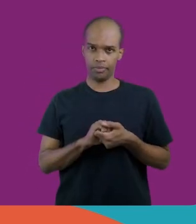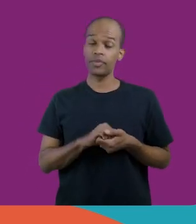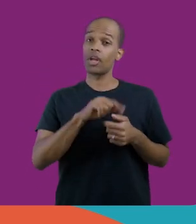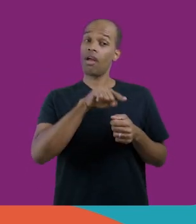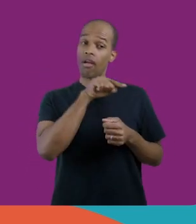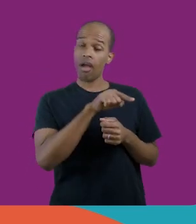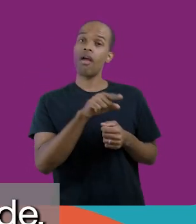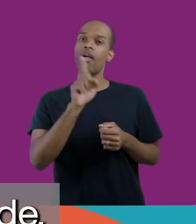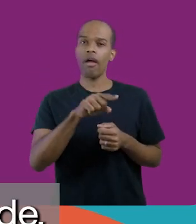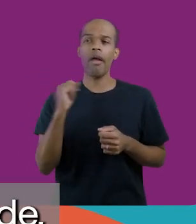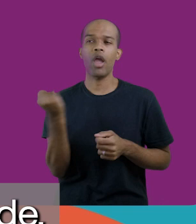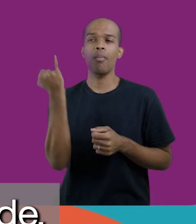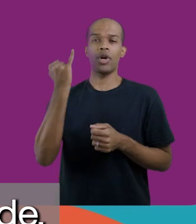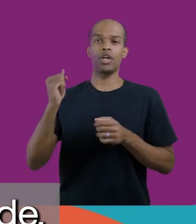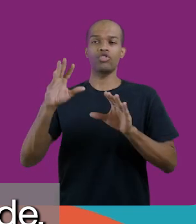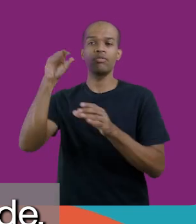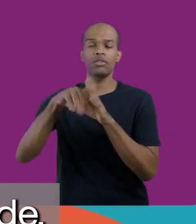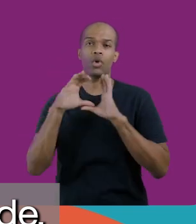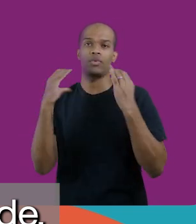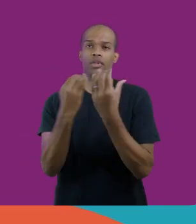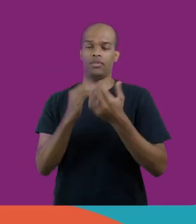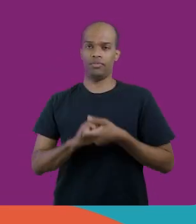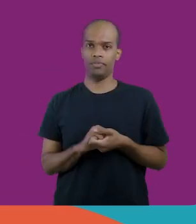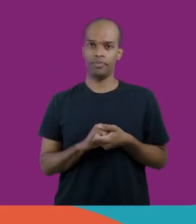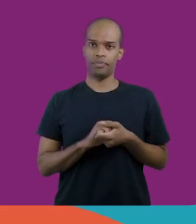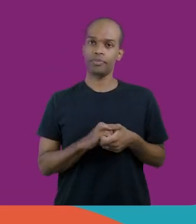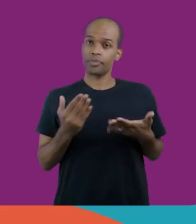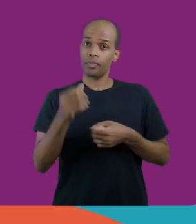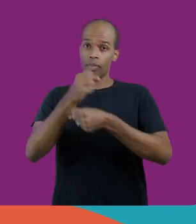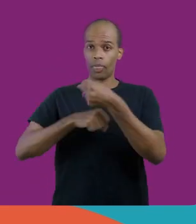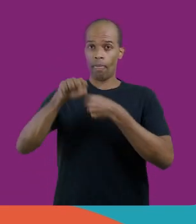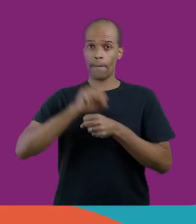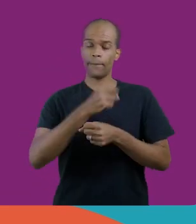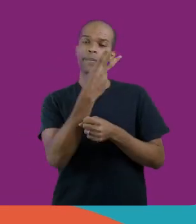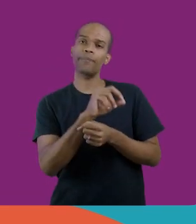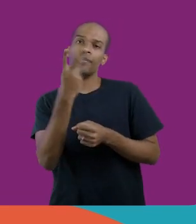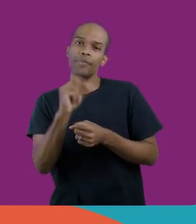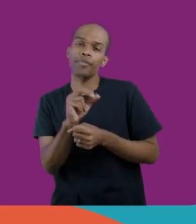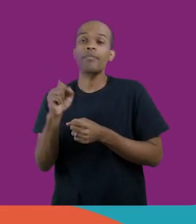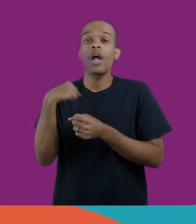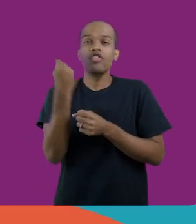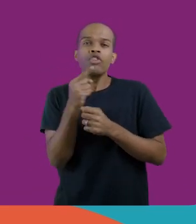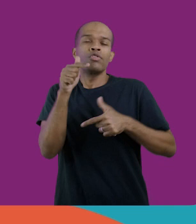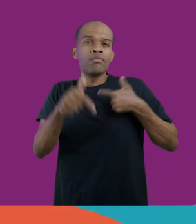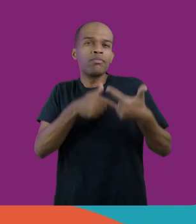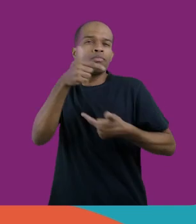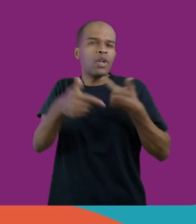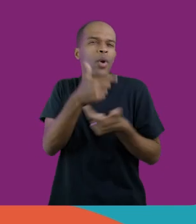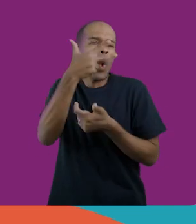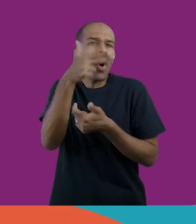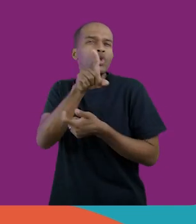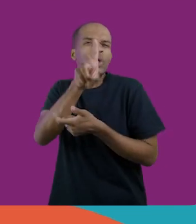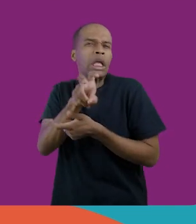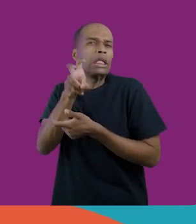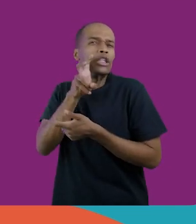do quanto essa escola está sendo importante na nossa comunidade. Então, em 2020, nós chegamos a trabalhar, eu acho que uns